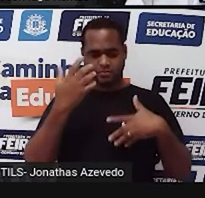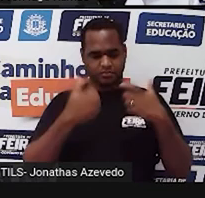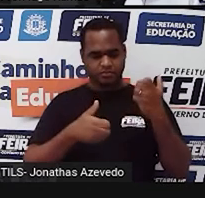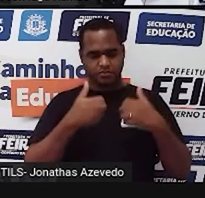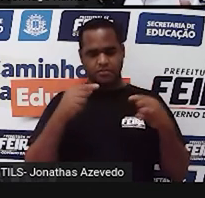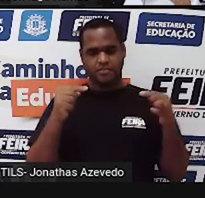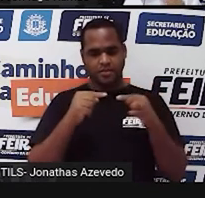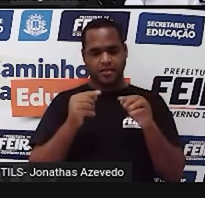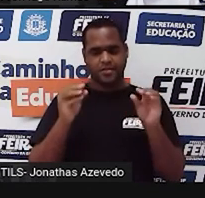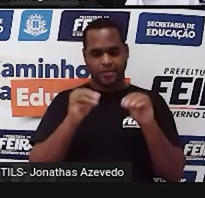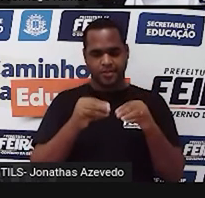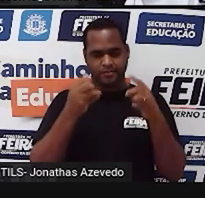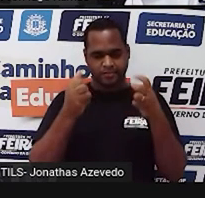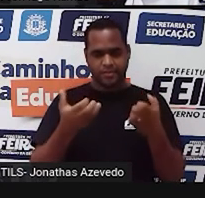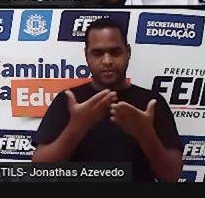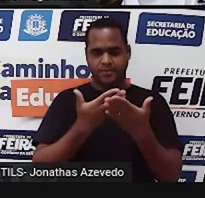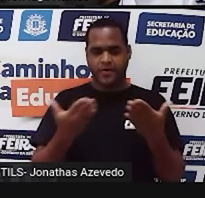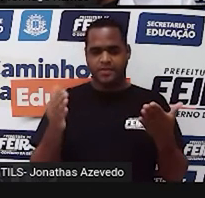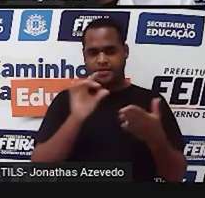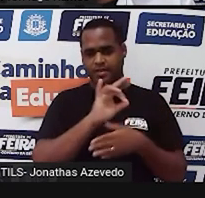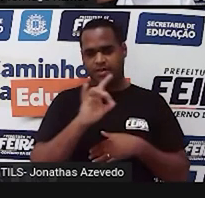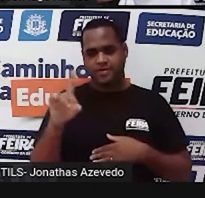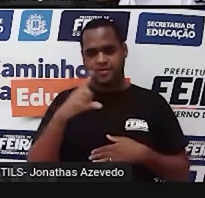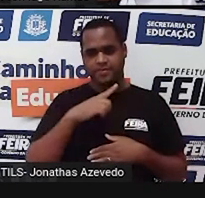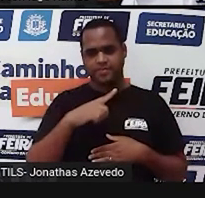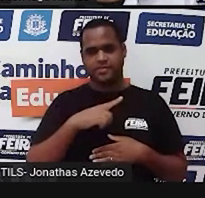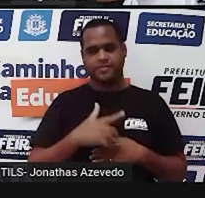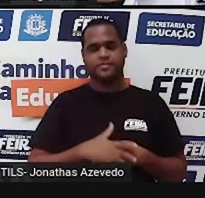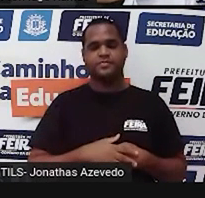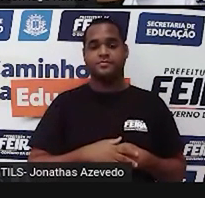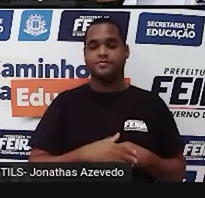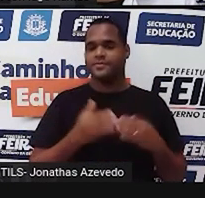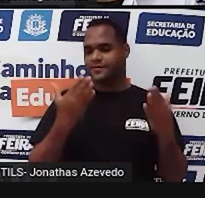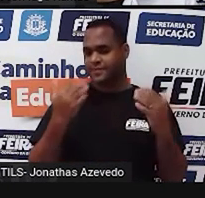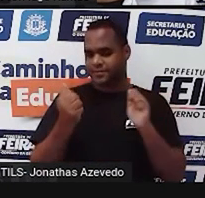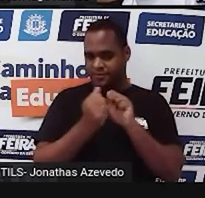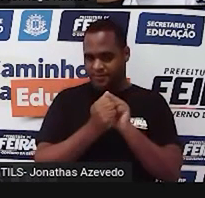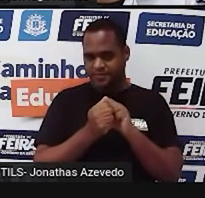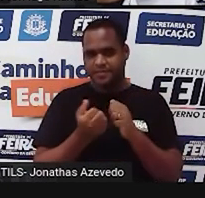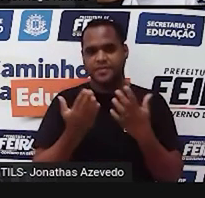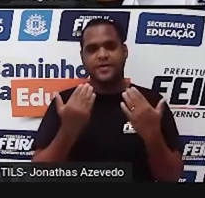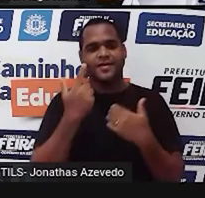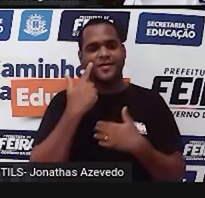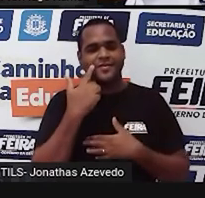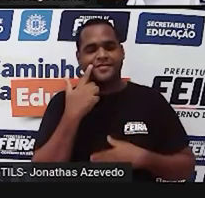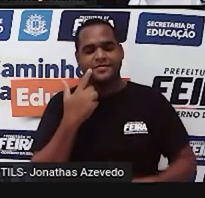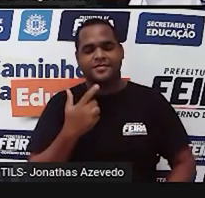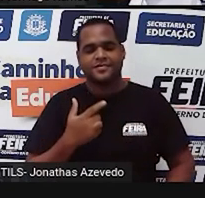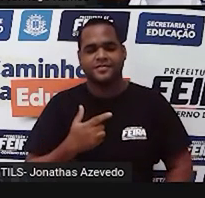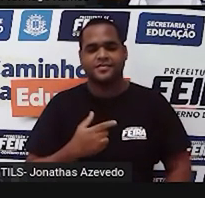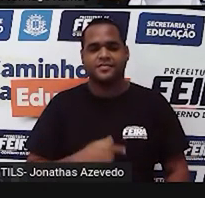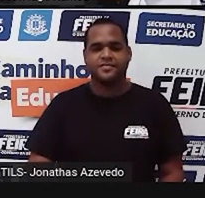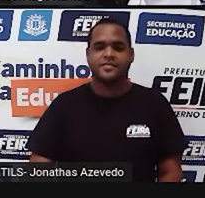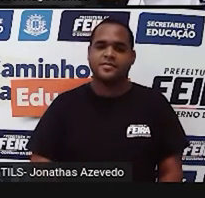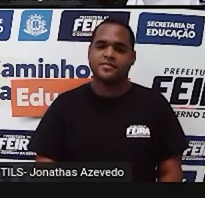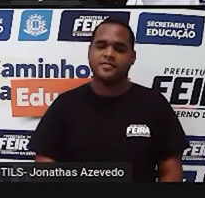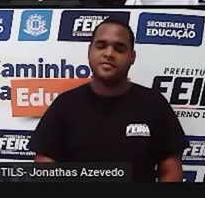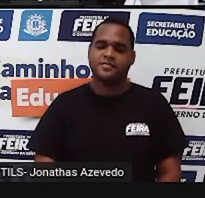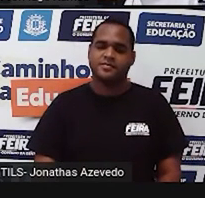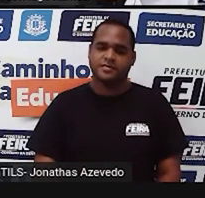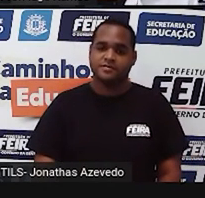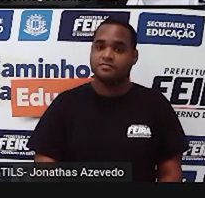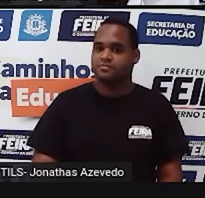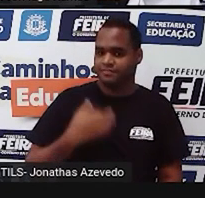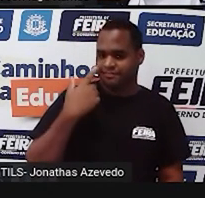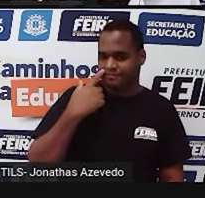foi colocada para nós. Tá bom? Então vem conosco, vem aqui. Olha só. Certa quantidade de